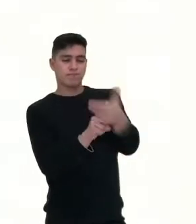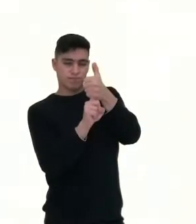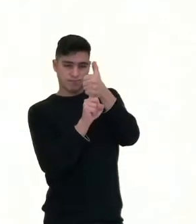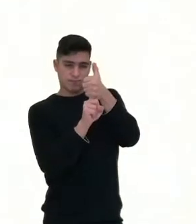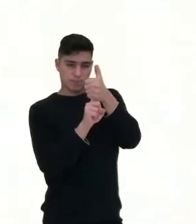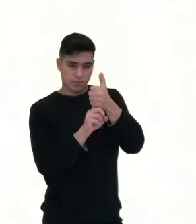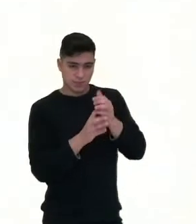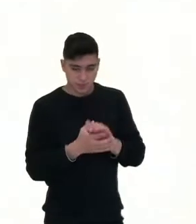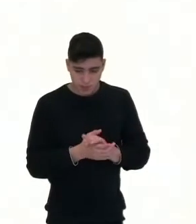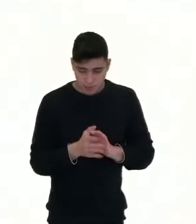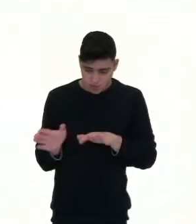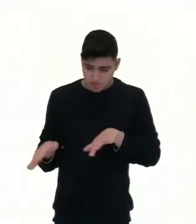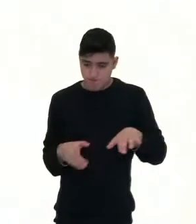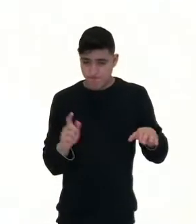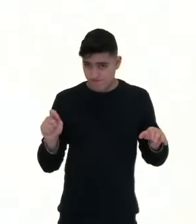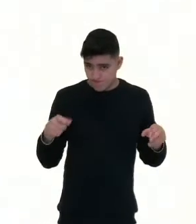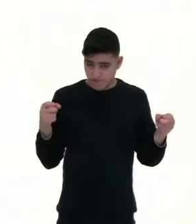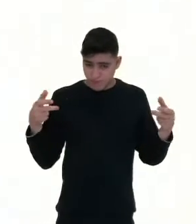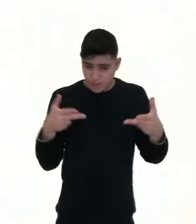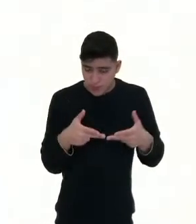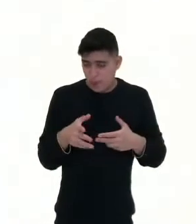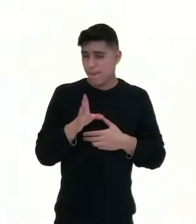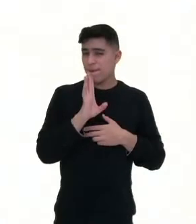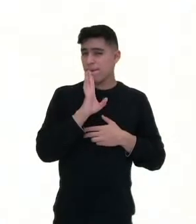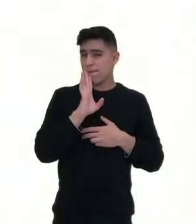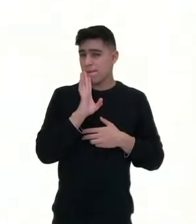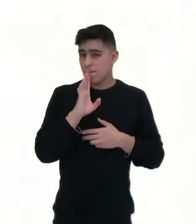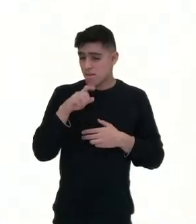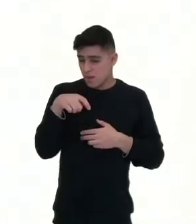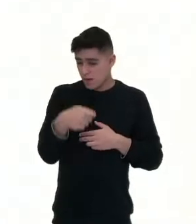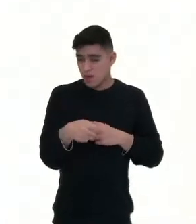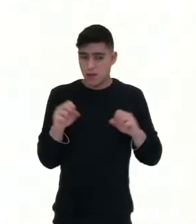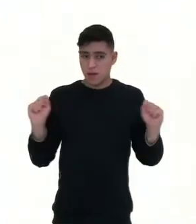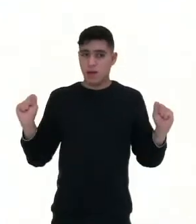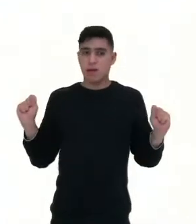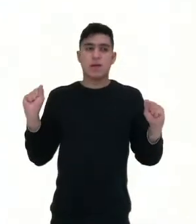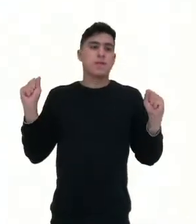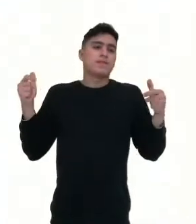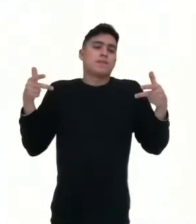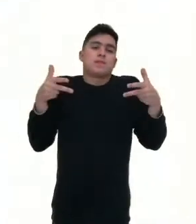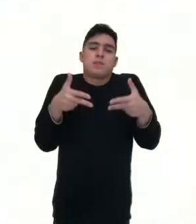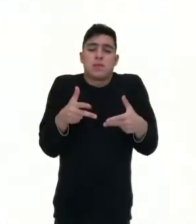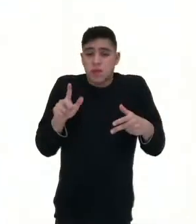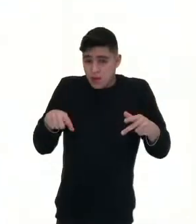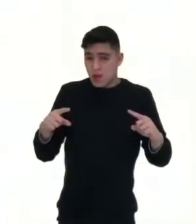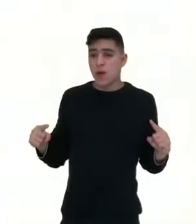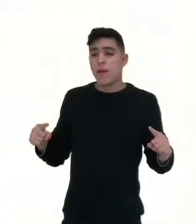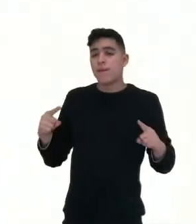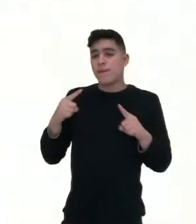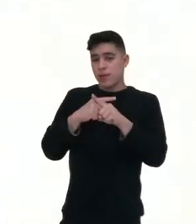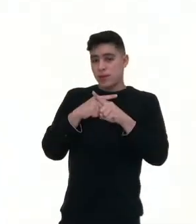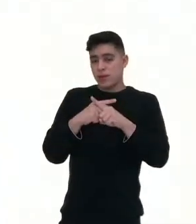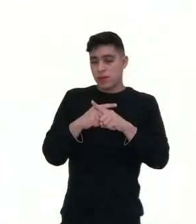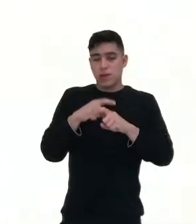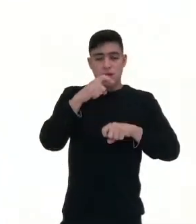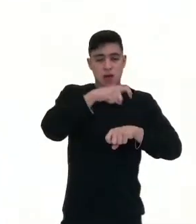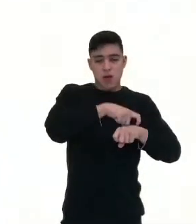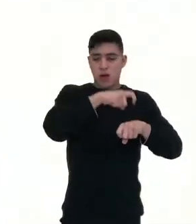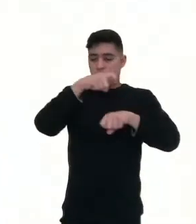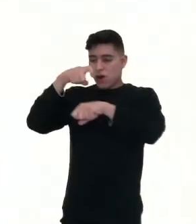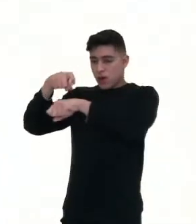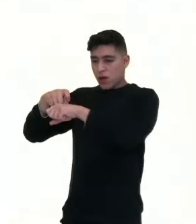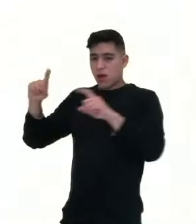Sobre islã. Você já ouviu falar em islã? Então, islã poetry, né? É um campeonato, uma batalha de Riemanns.